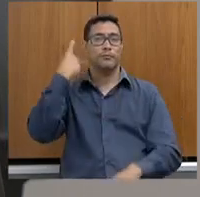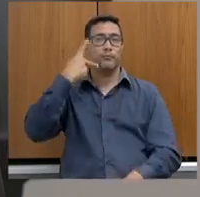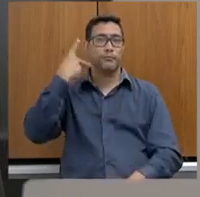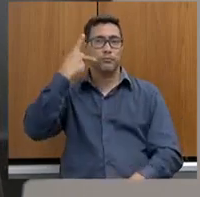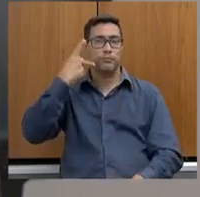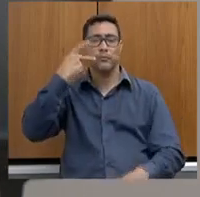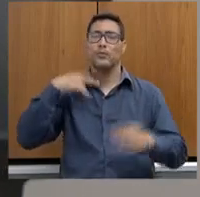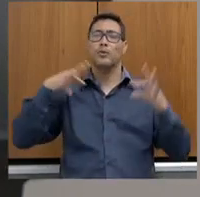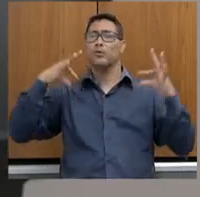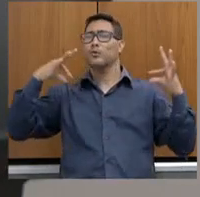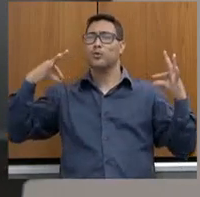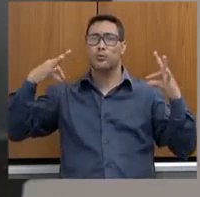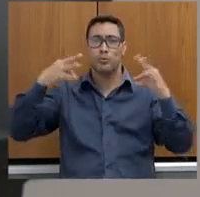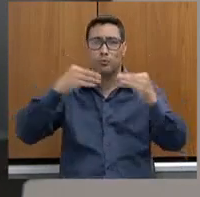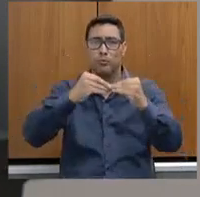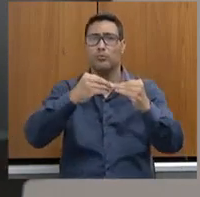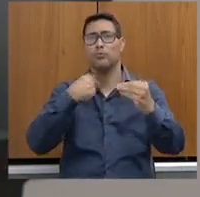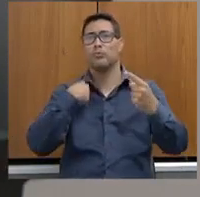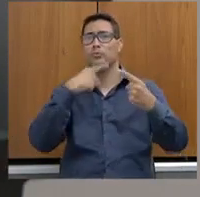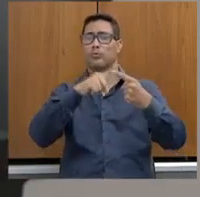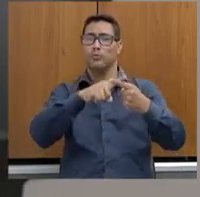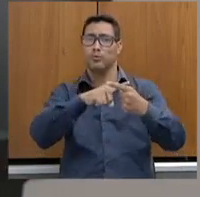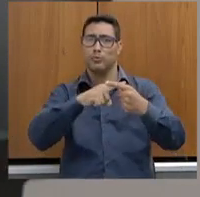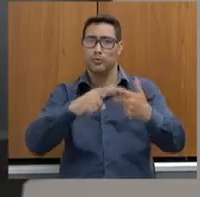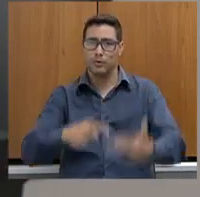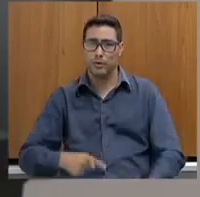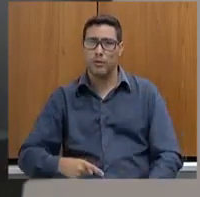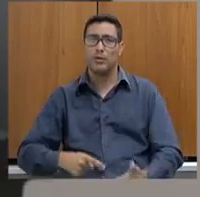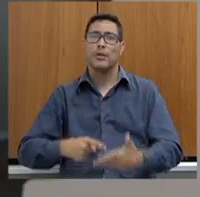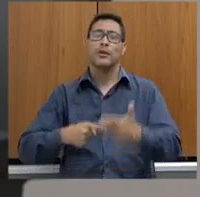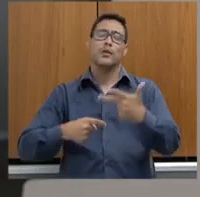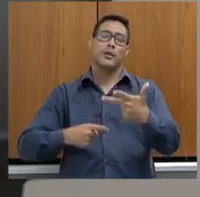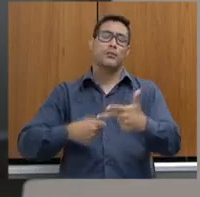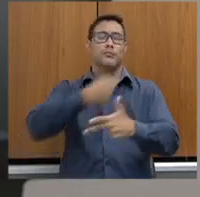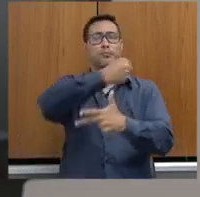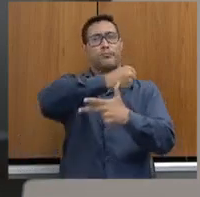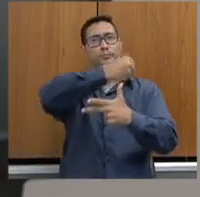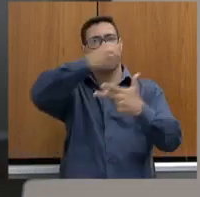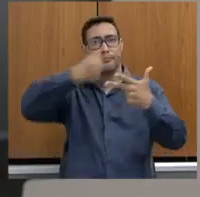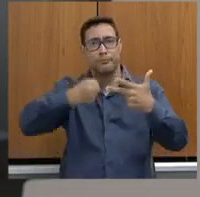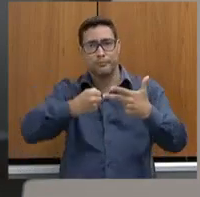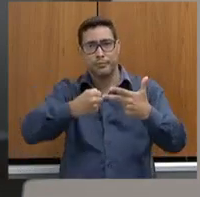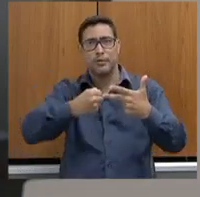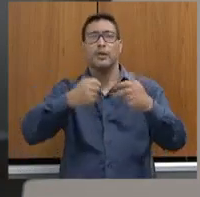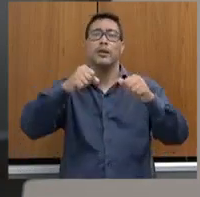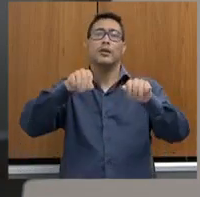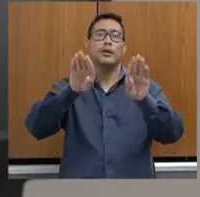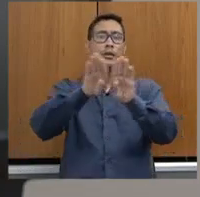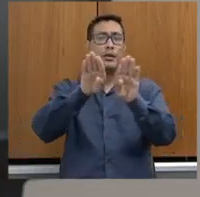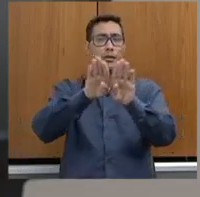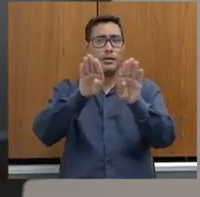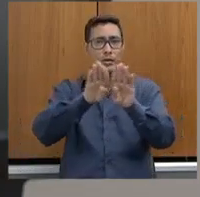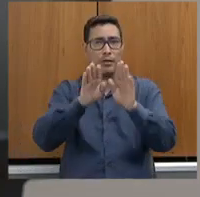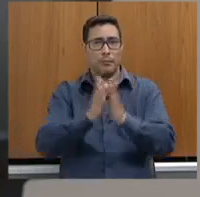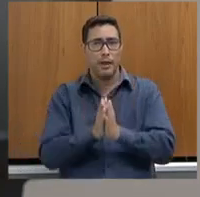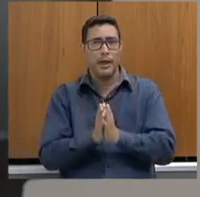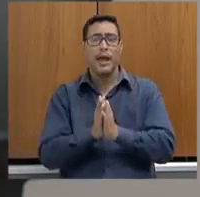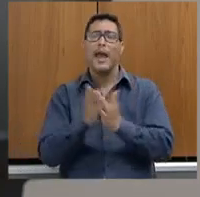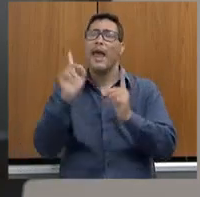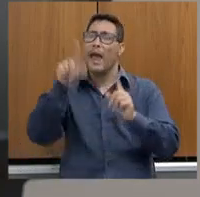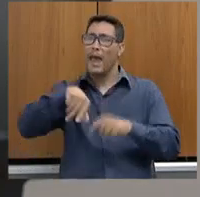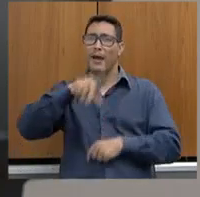e poderes e órgãos, ela tem um defeito gravíssimo de cultura